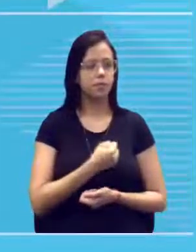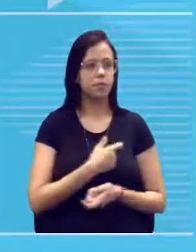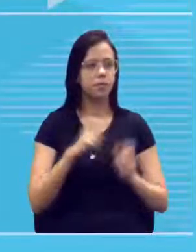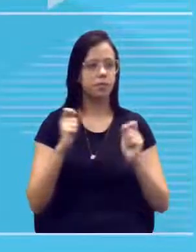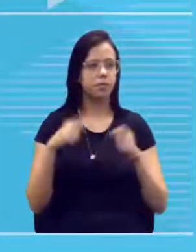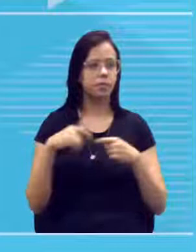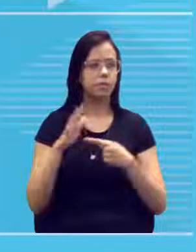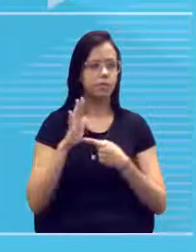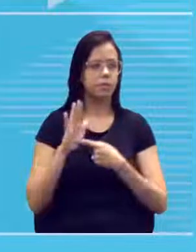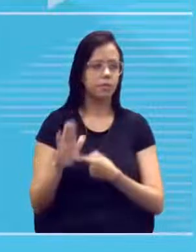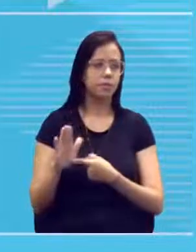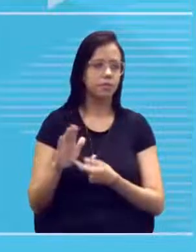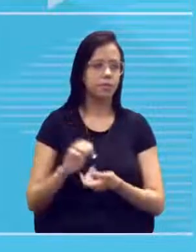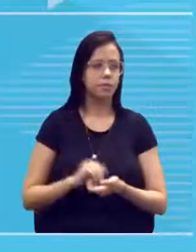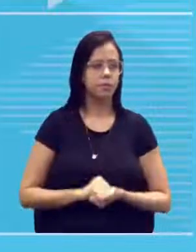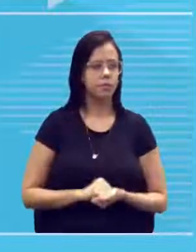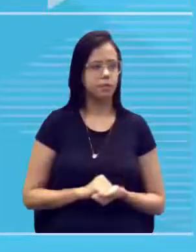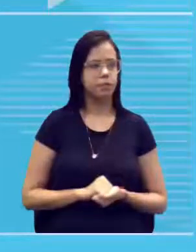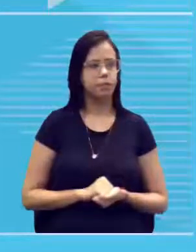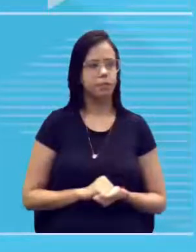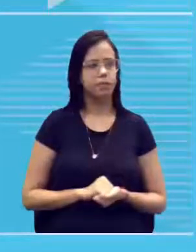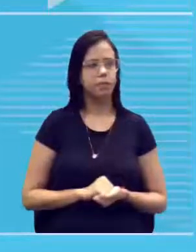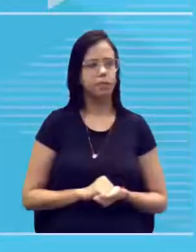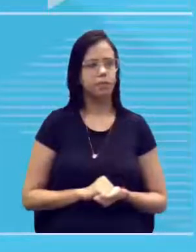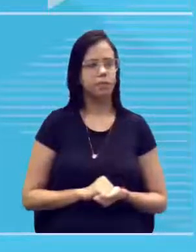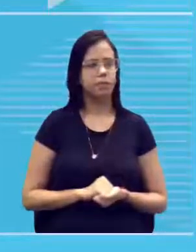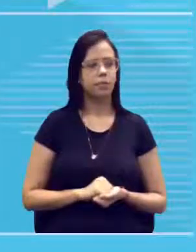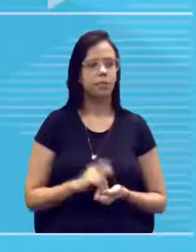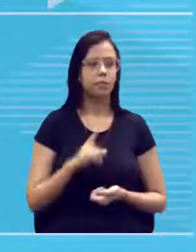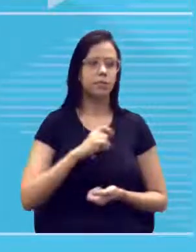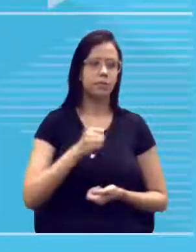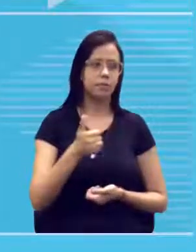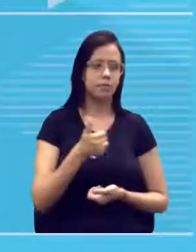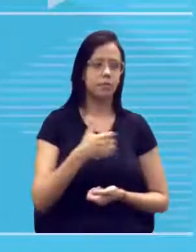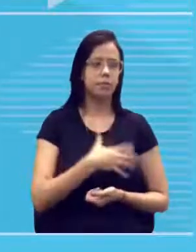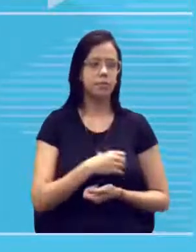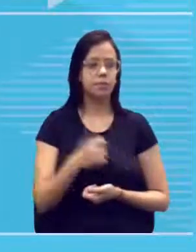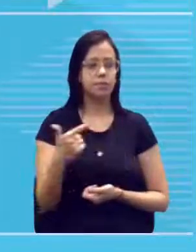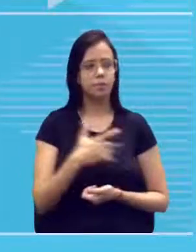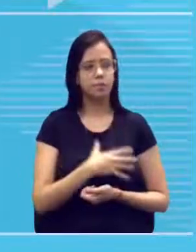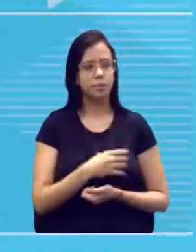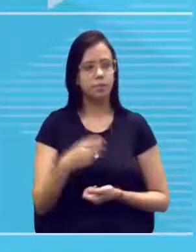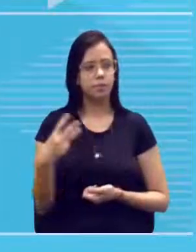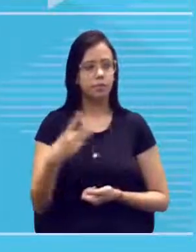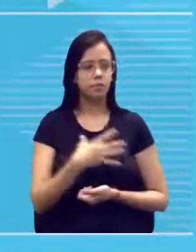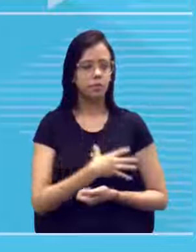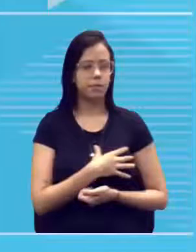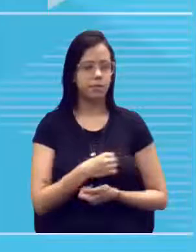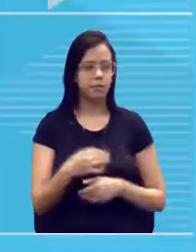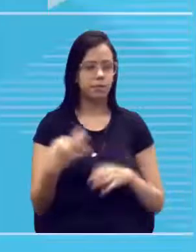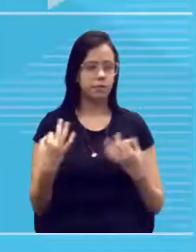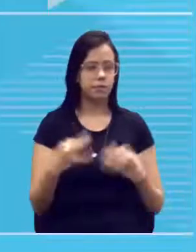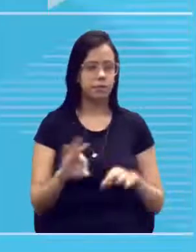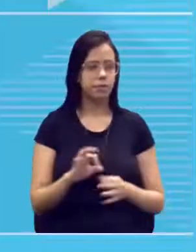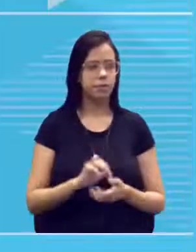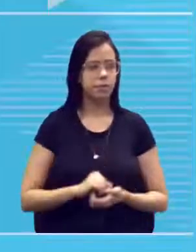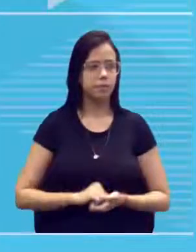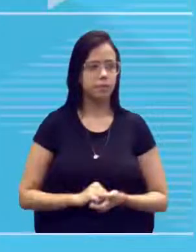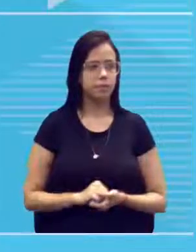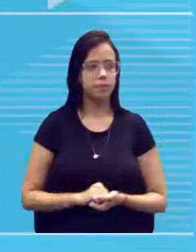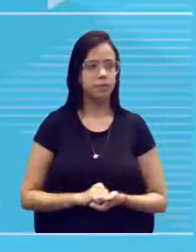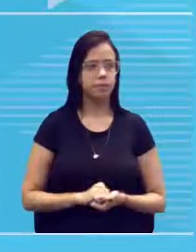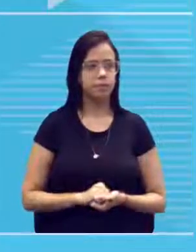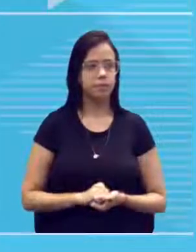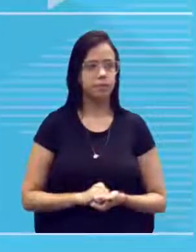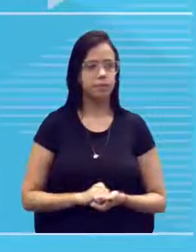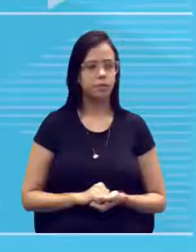apresentadas, tá? Então, primeiro filho, segundo filho, terceiro filho, certo? E a gente pode